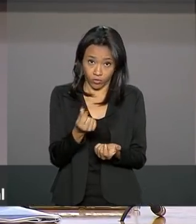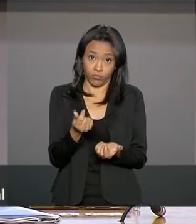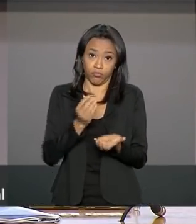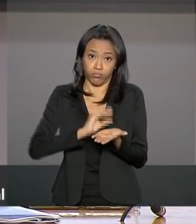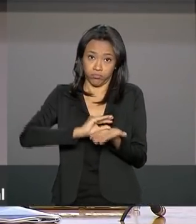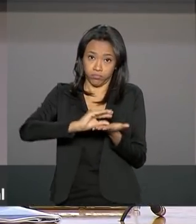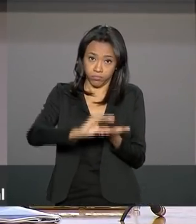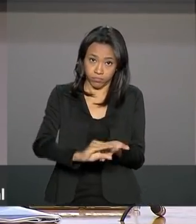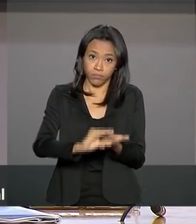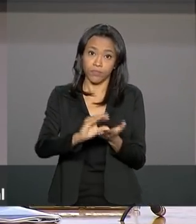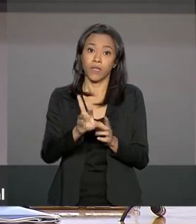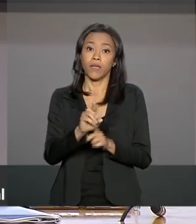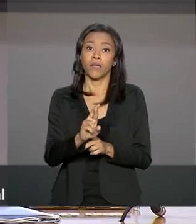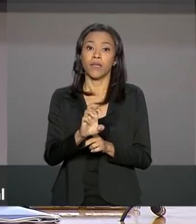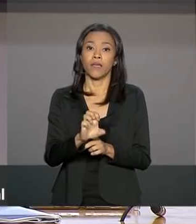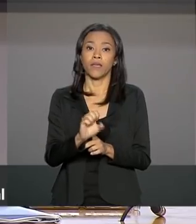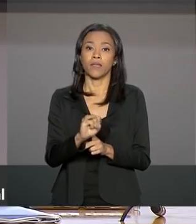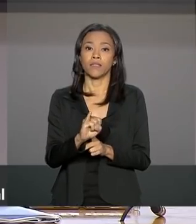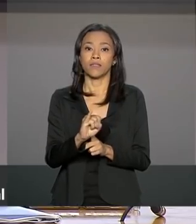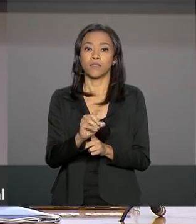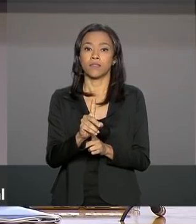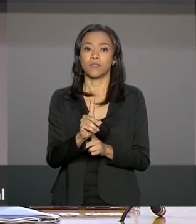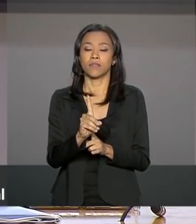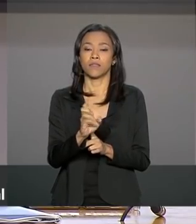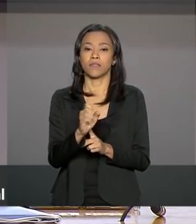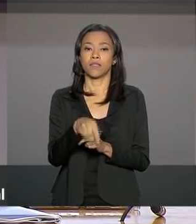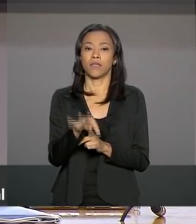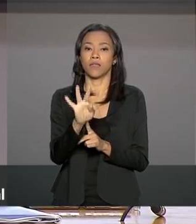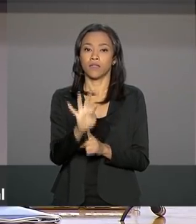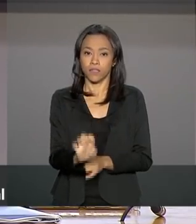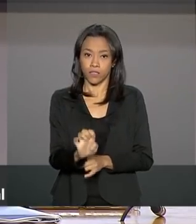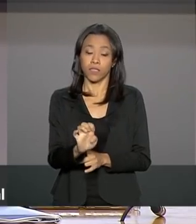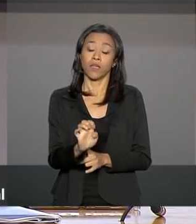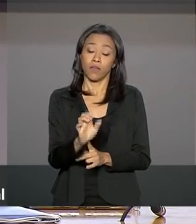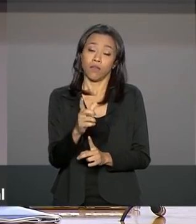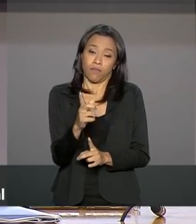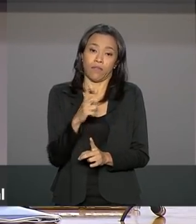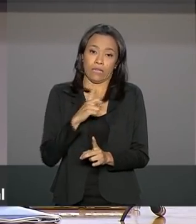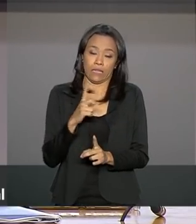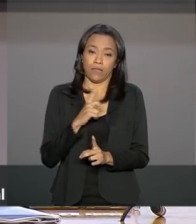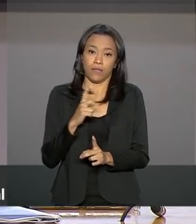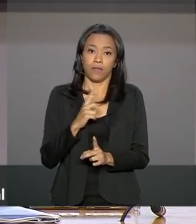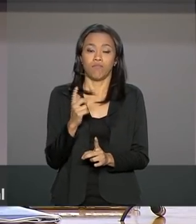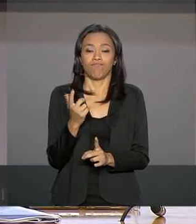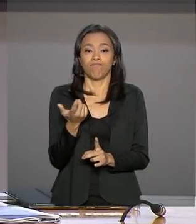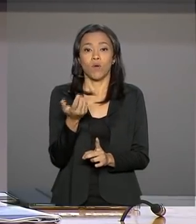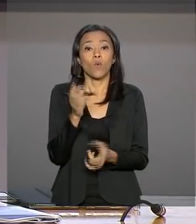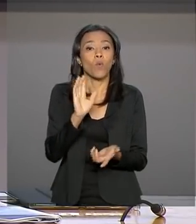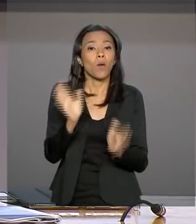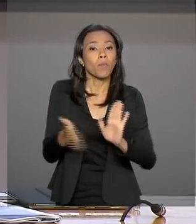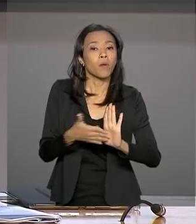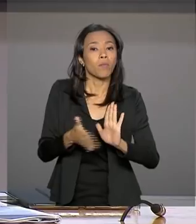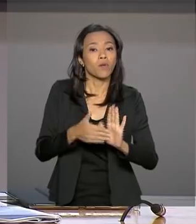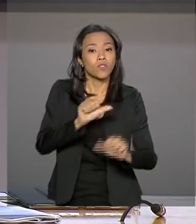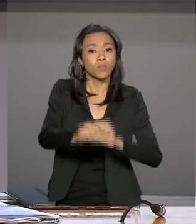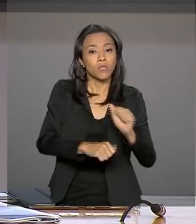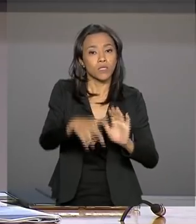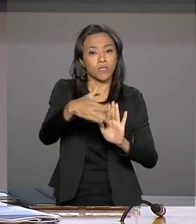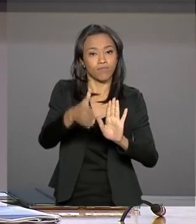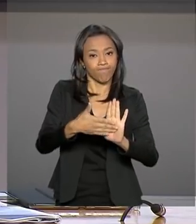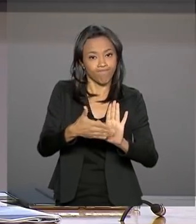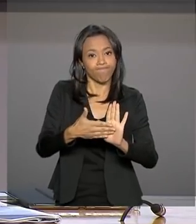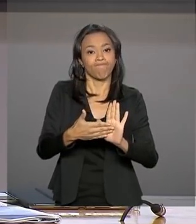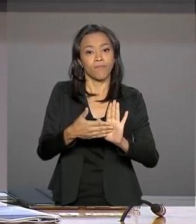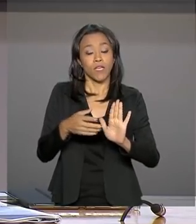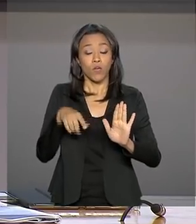-residentes, ele deve acontecer com um avanço na agenda de reformas. O que nós observamos nesse